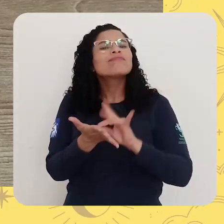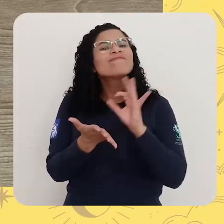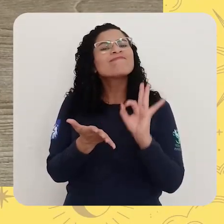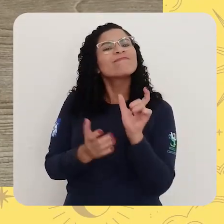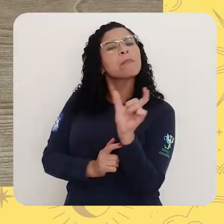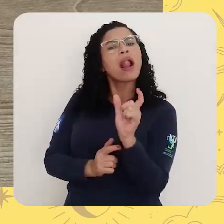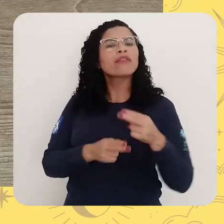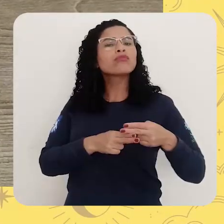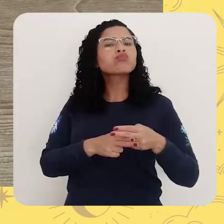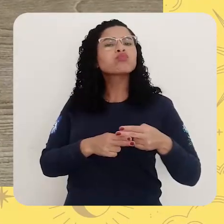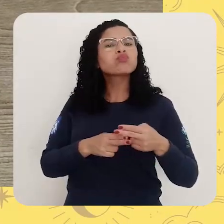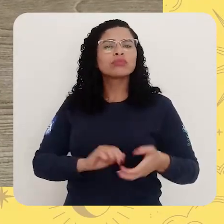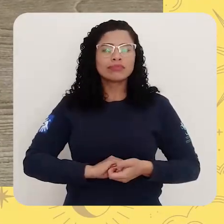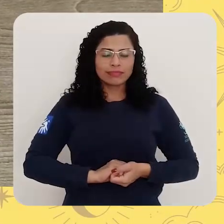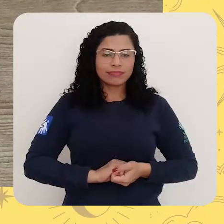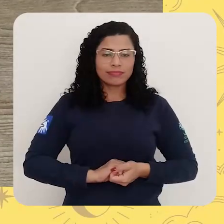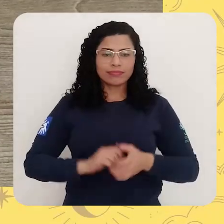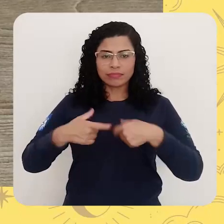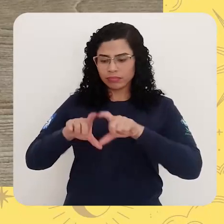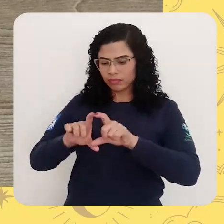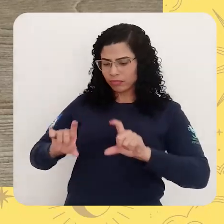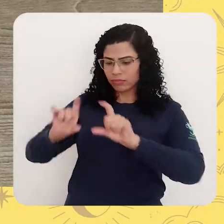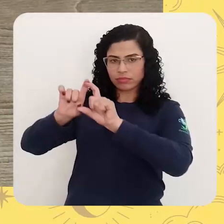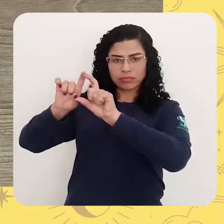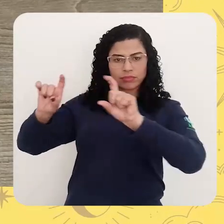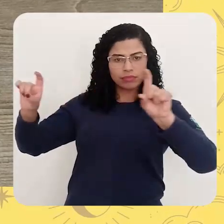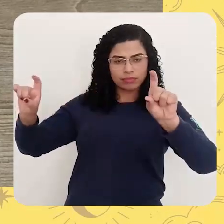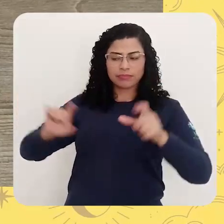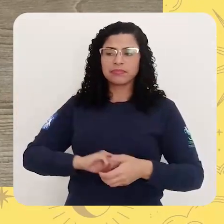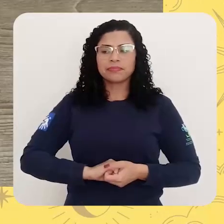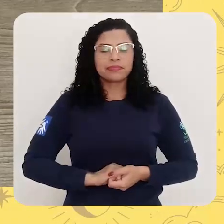Acho que é essa daqui, né? Com uma faca na mão.